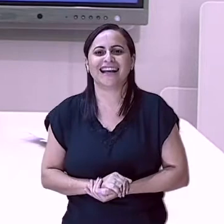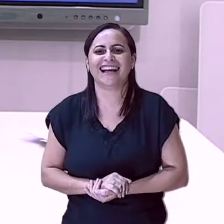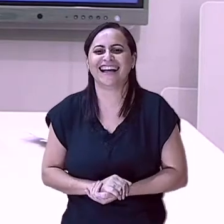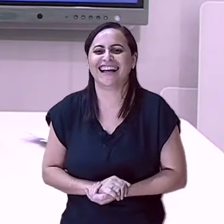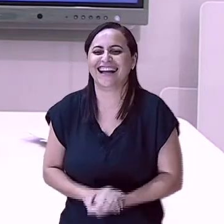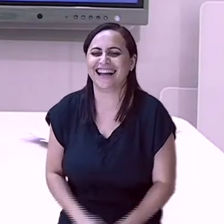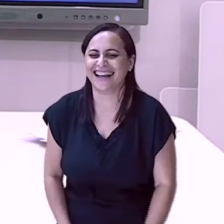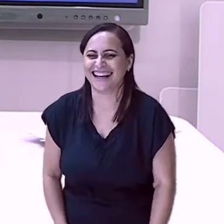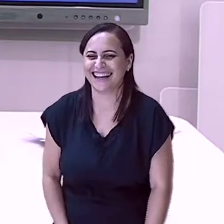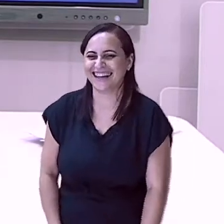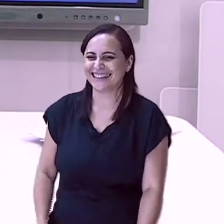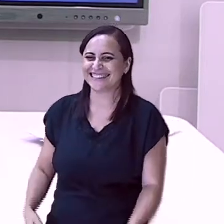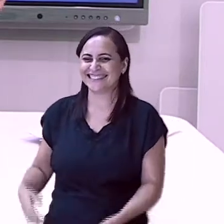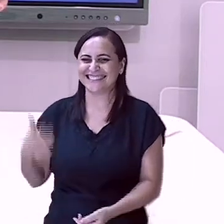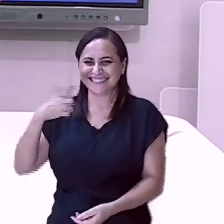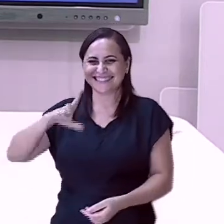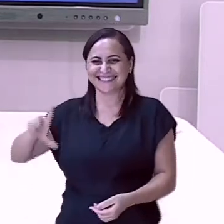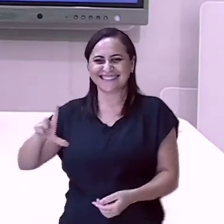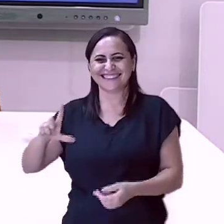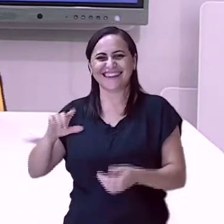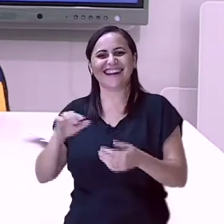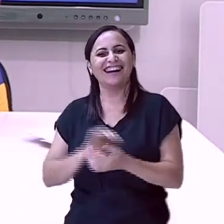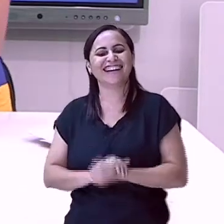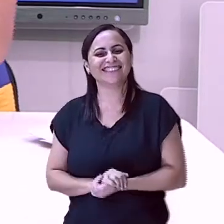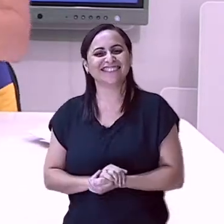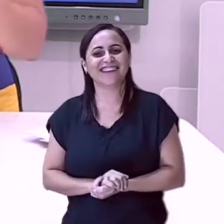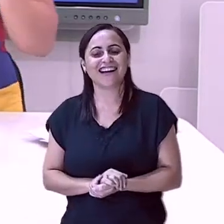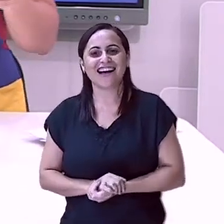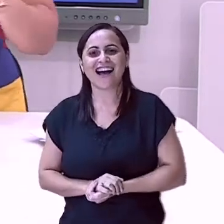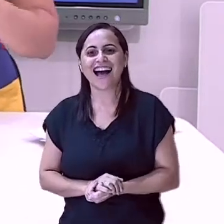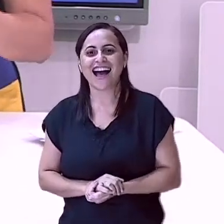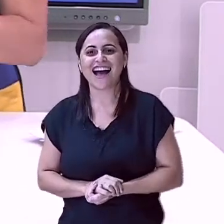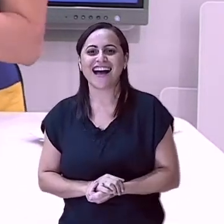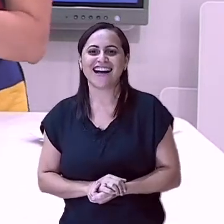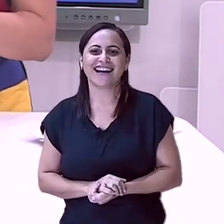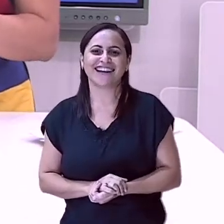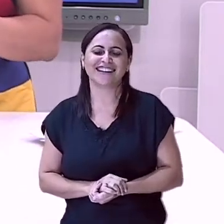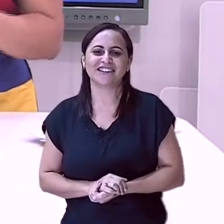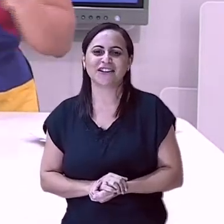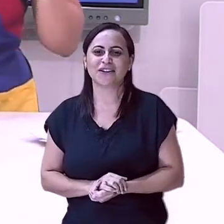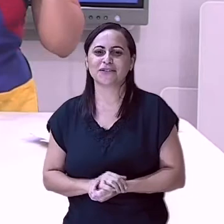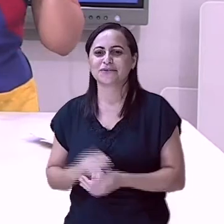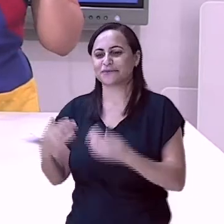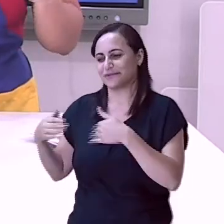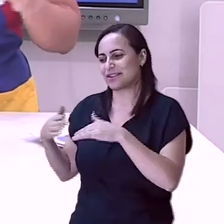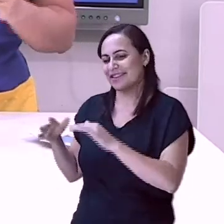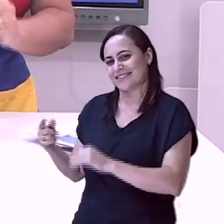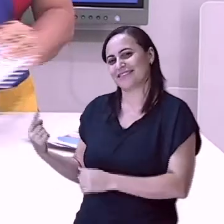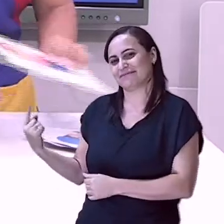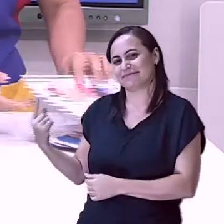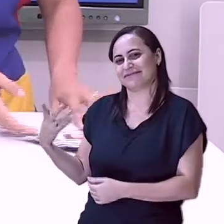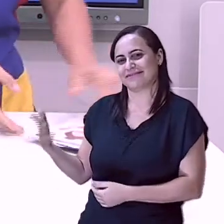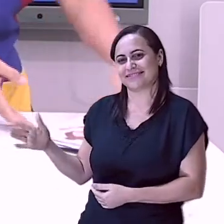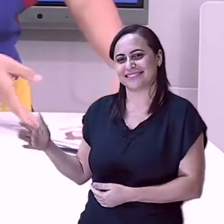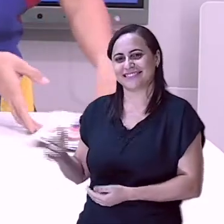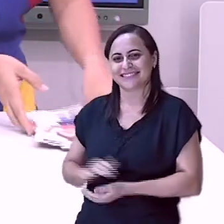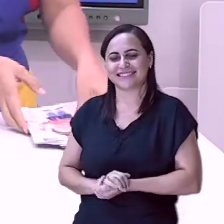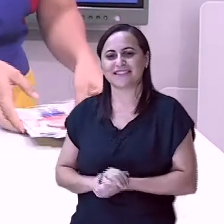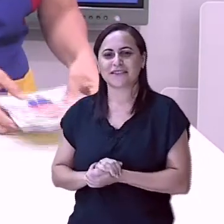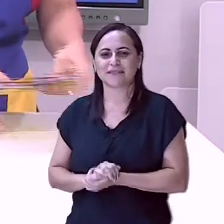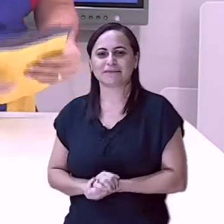Olha! Ela acertou tudo! Eu vou deixar isso pra você. Pode pegar. Tá bom.